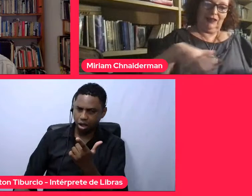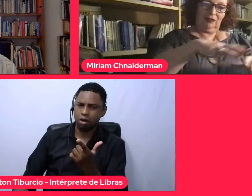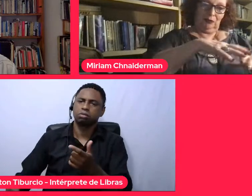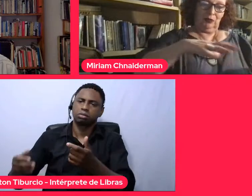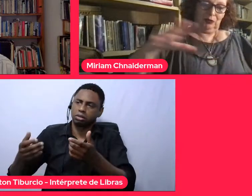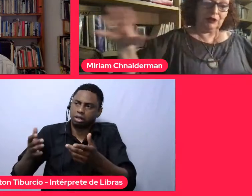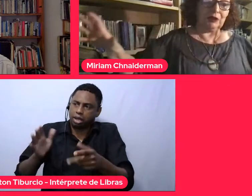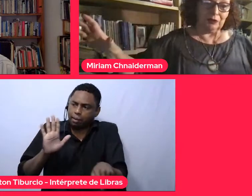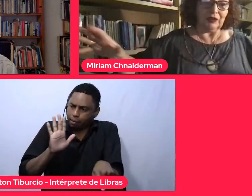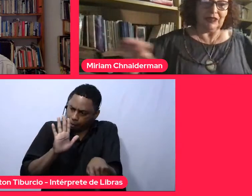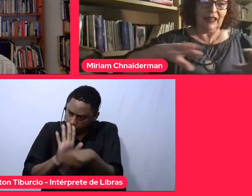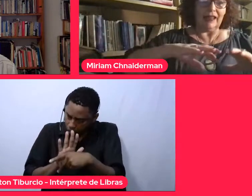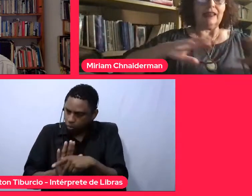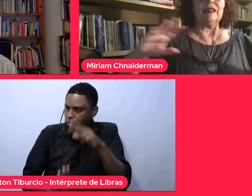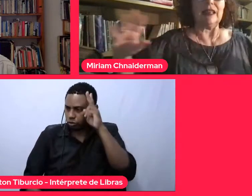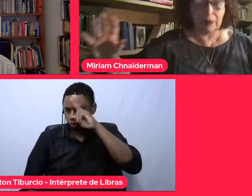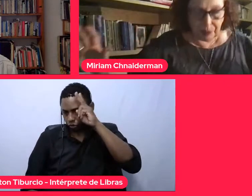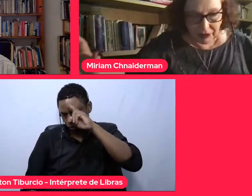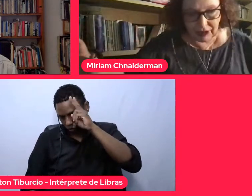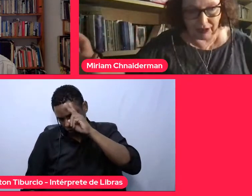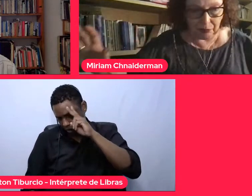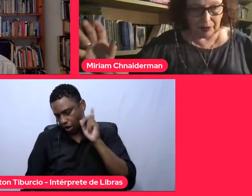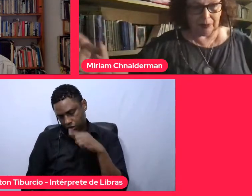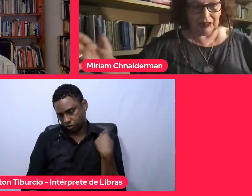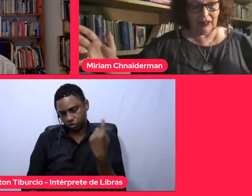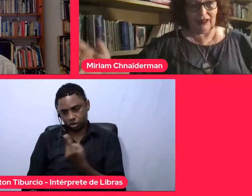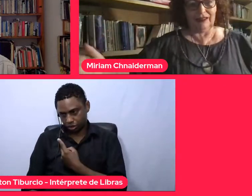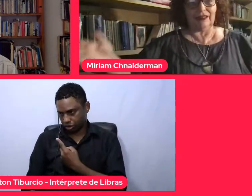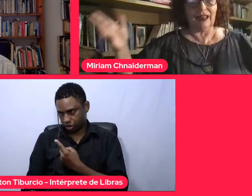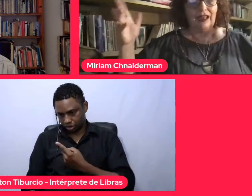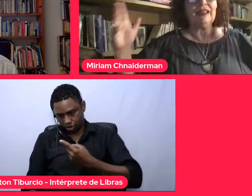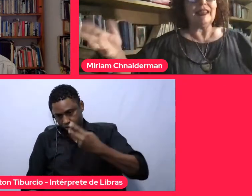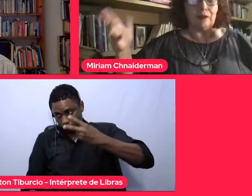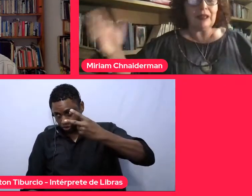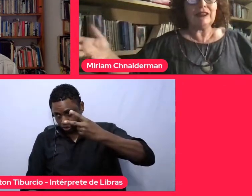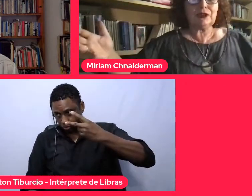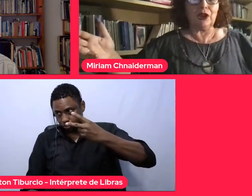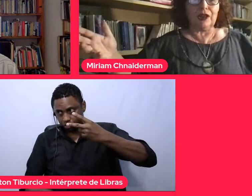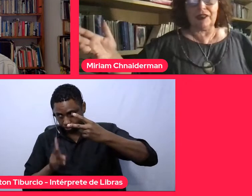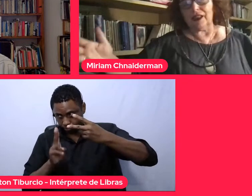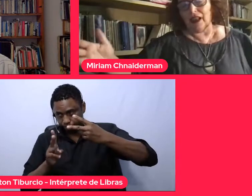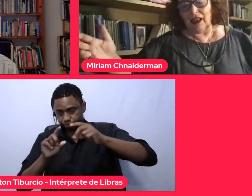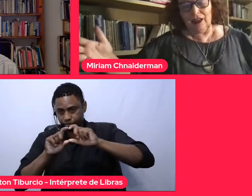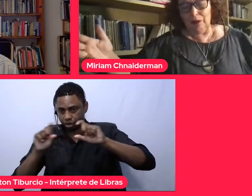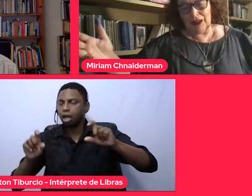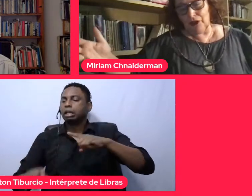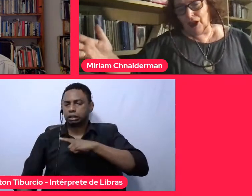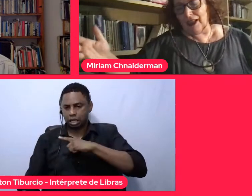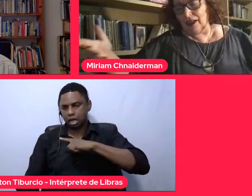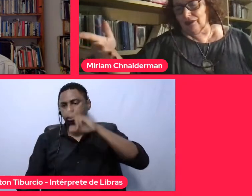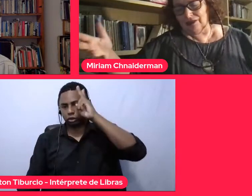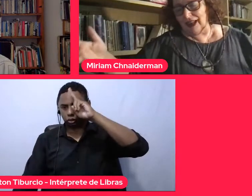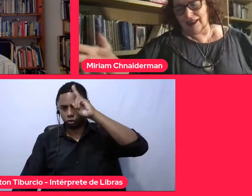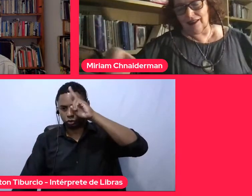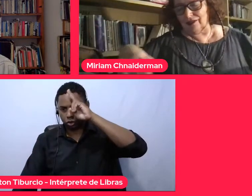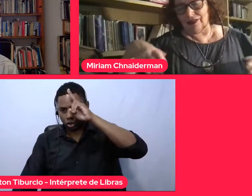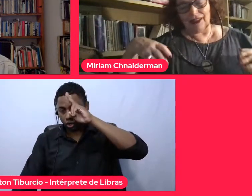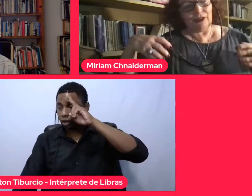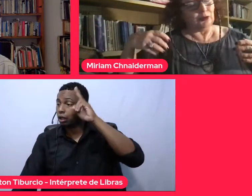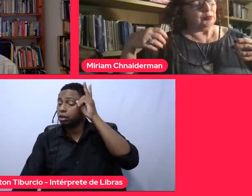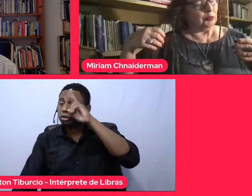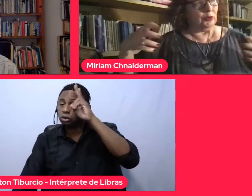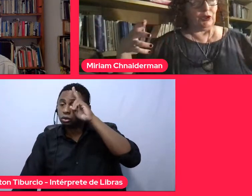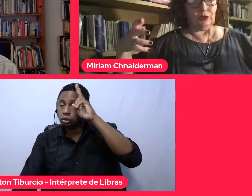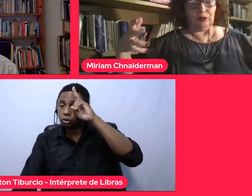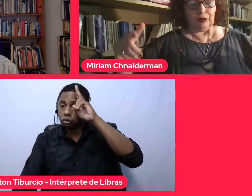nossa, no segundo andar, na exposição permanente. Tem uma história, e uma história que é contada de